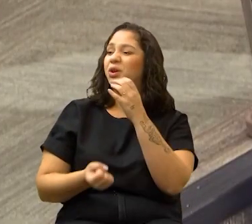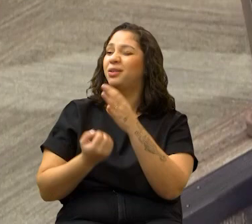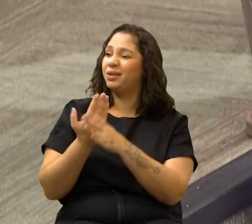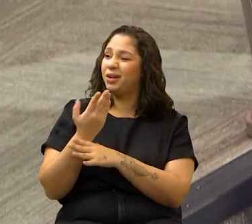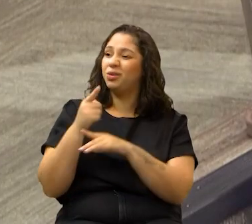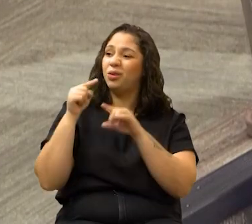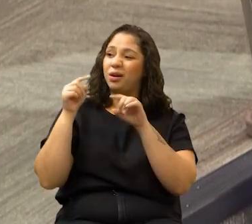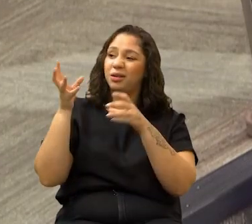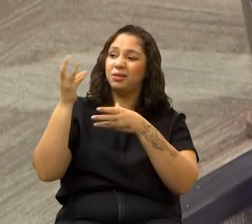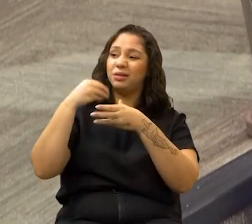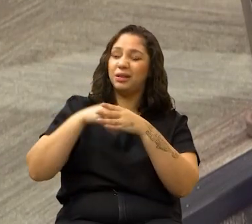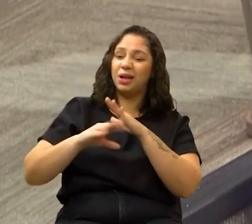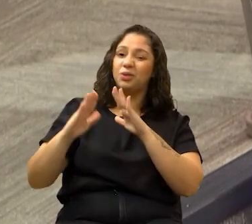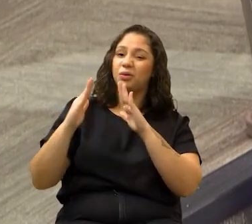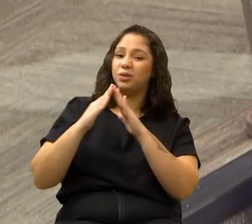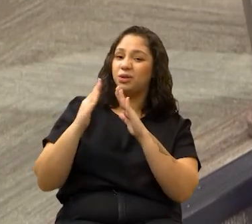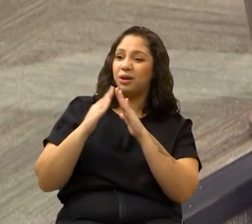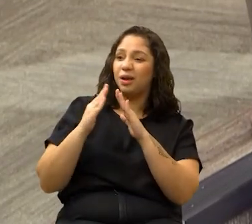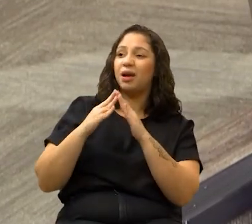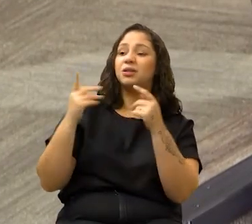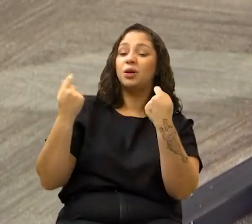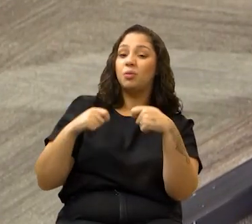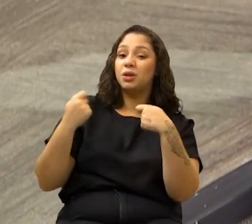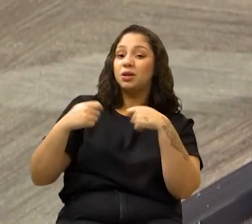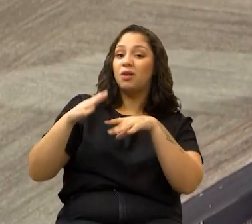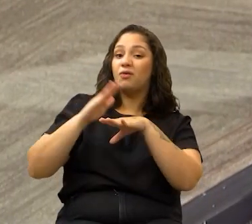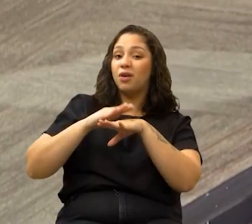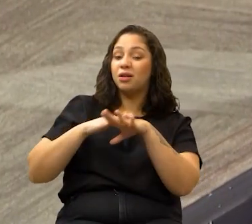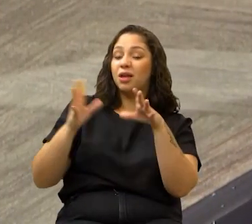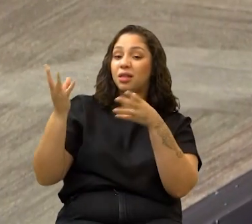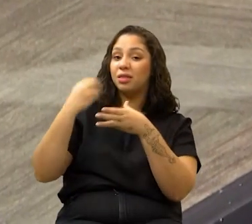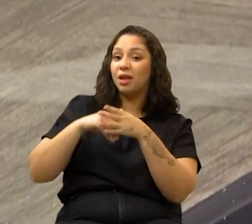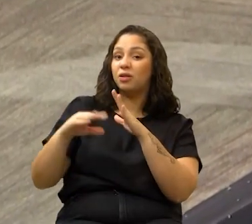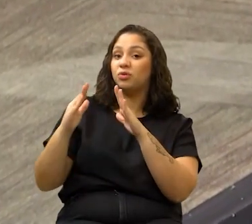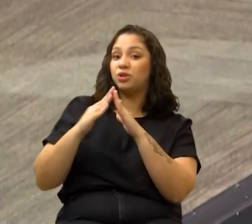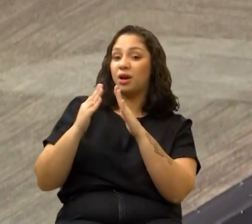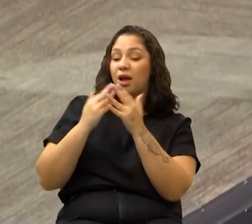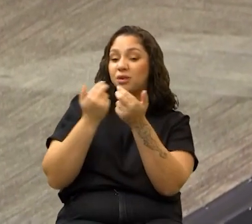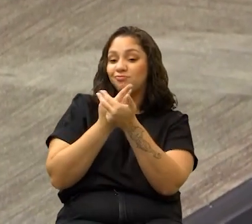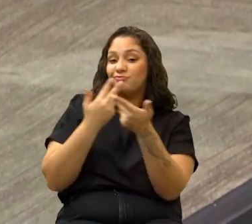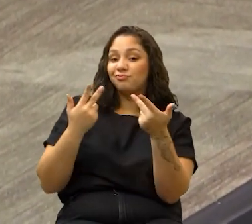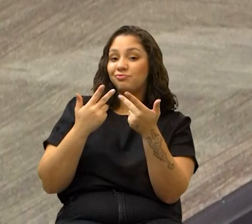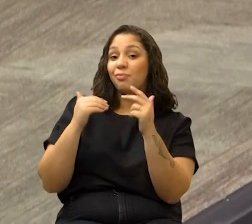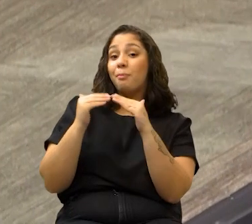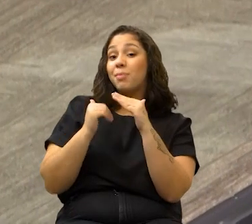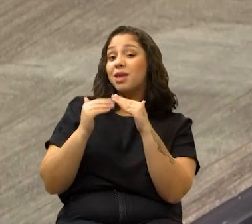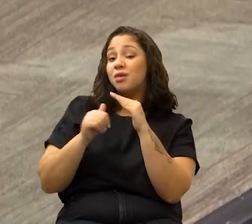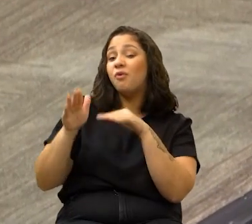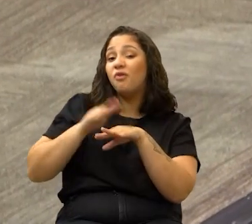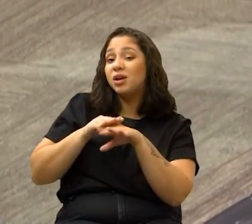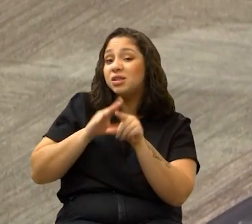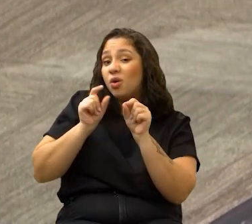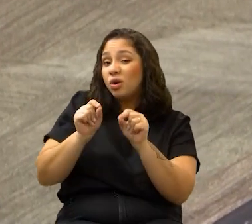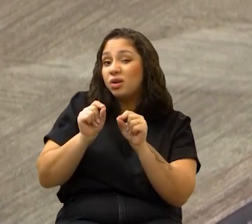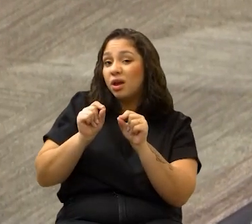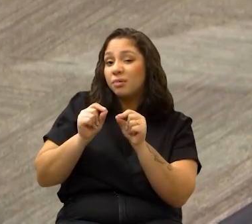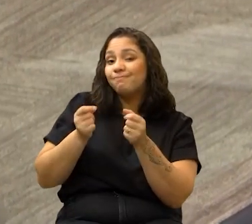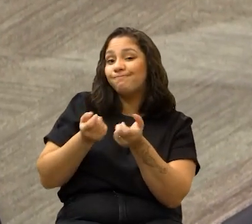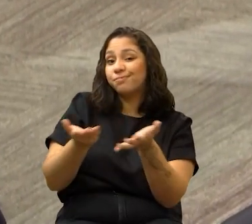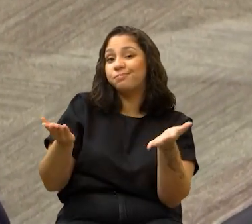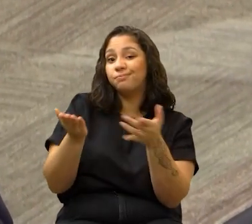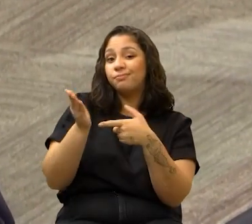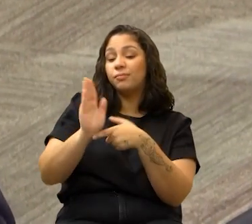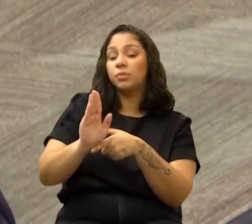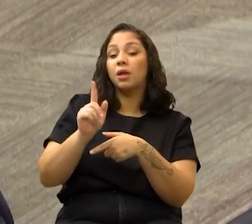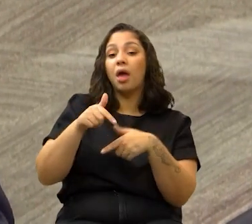dentro das casas. Então, a ação deve ser feita dentro de cada residência. Então, o mínimo que a gente pode